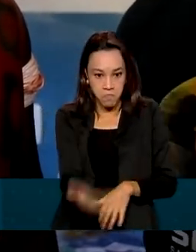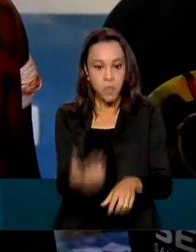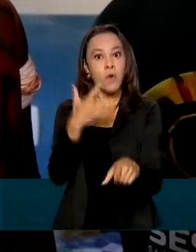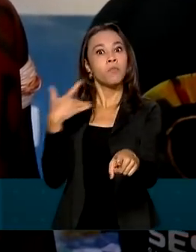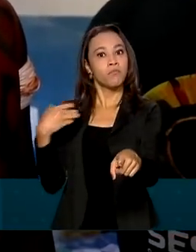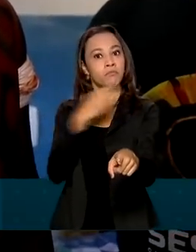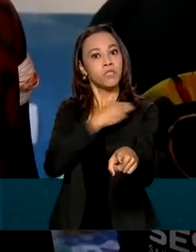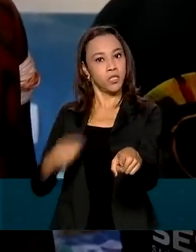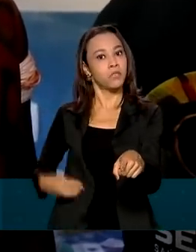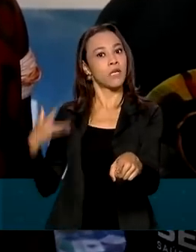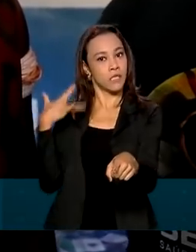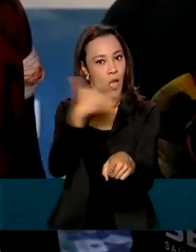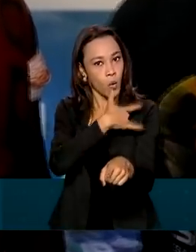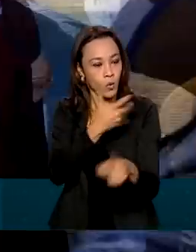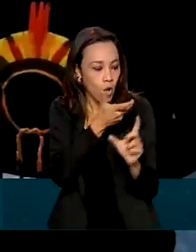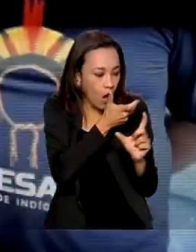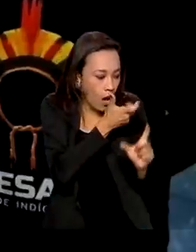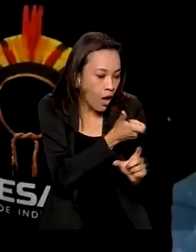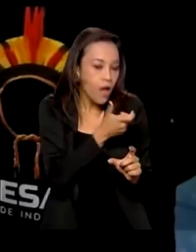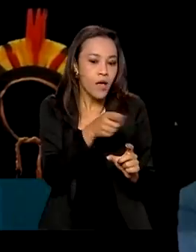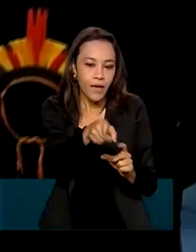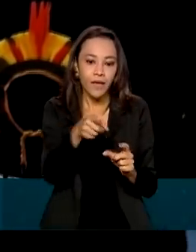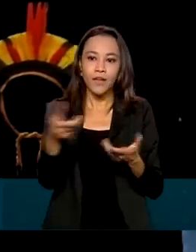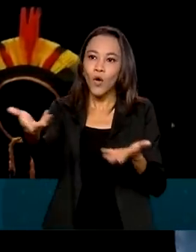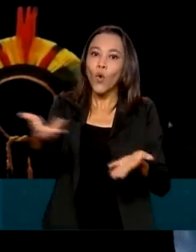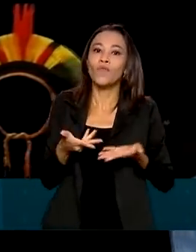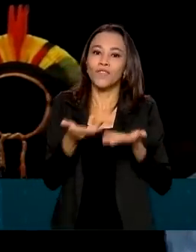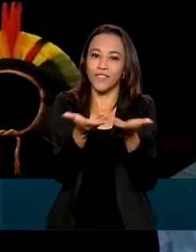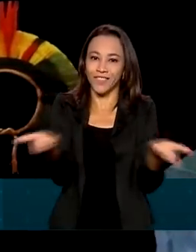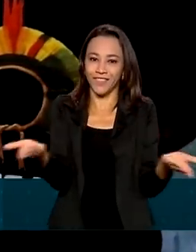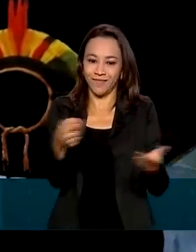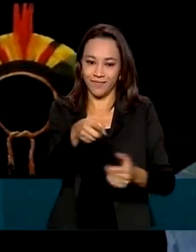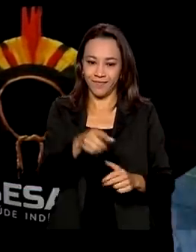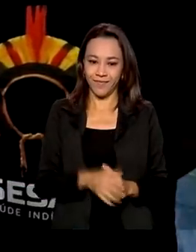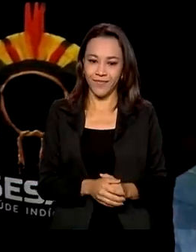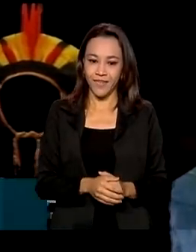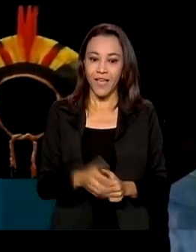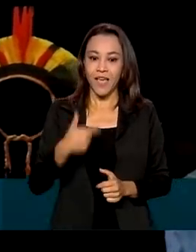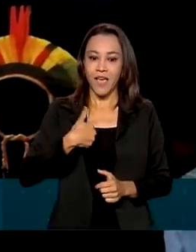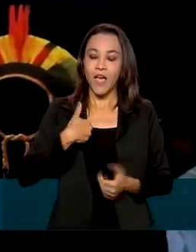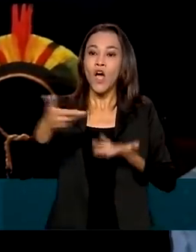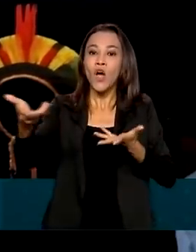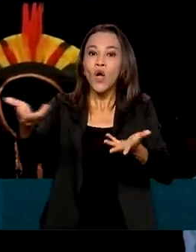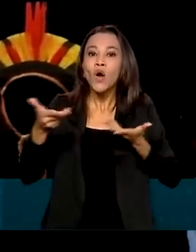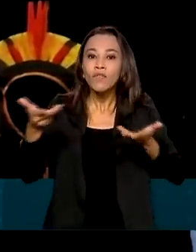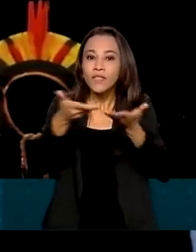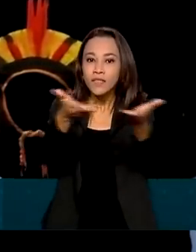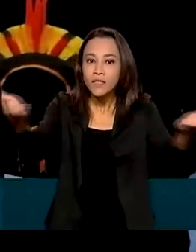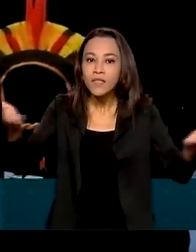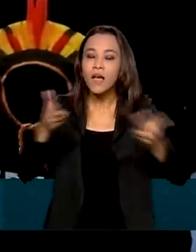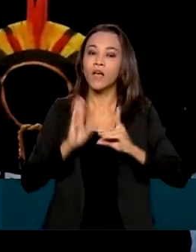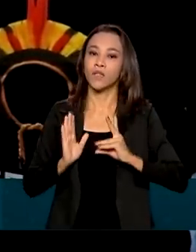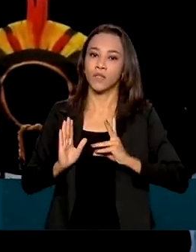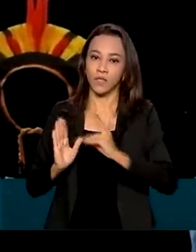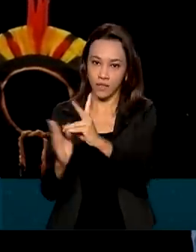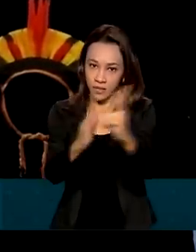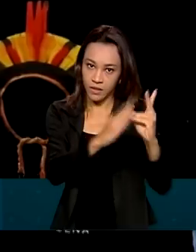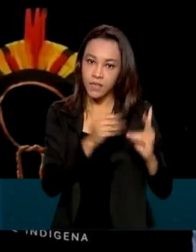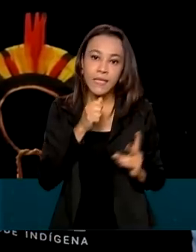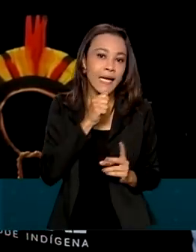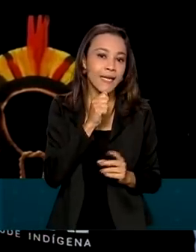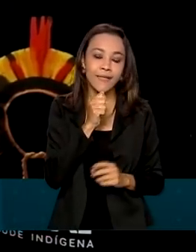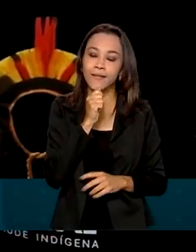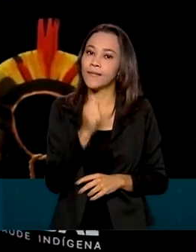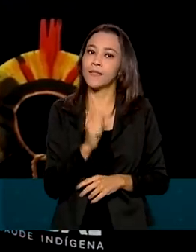da Saúde, este indígena fez um convite. Aproveitar e convidar os indígenas, até mais indígenas que não tomaram